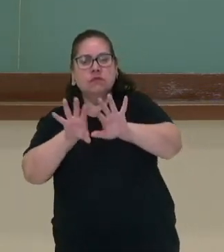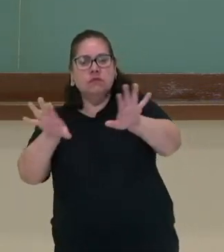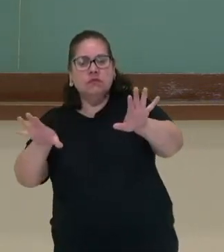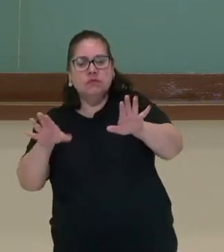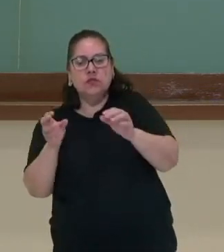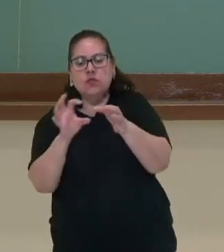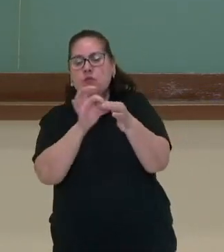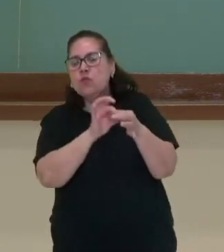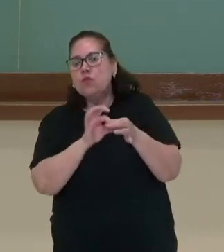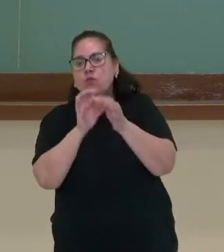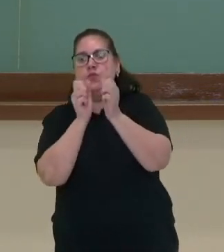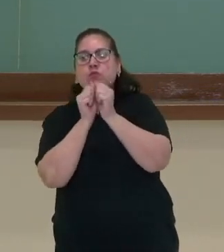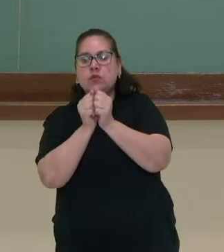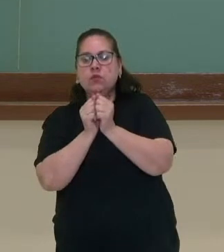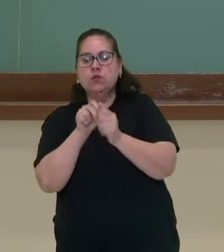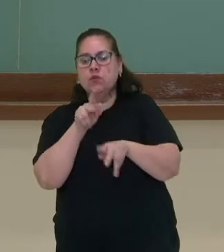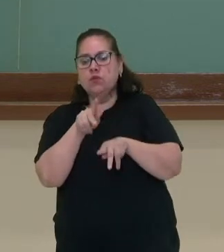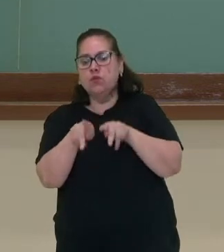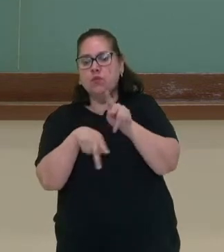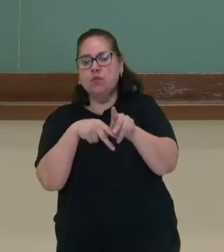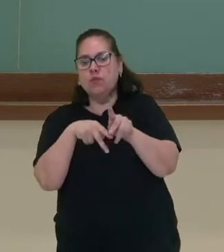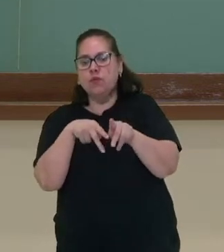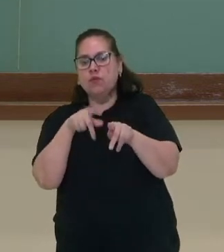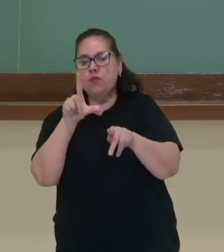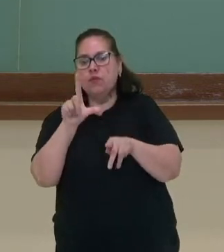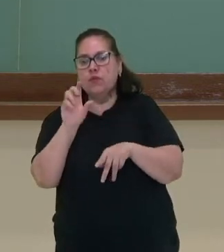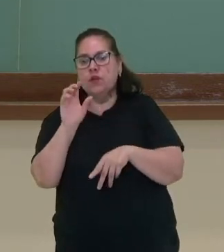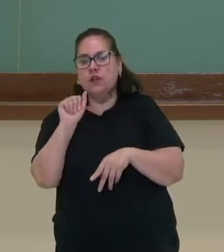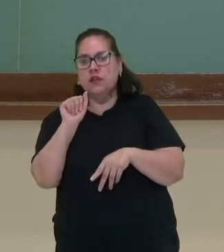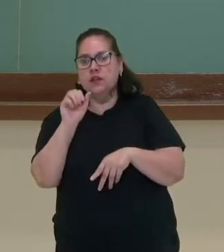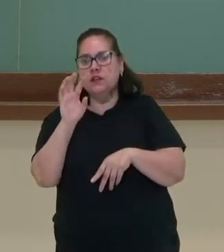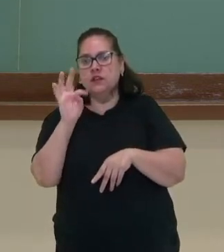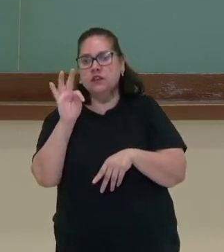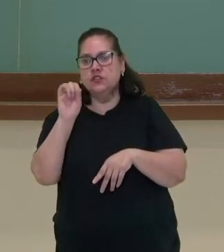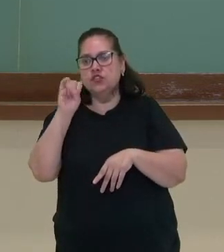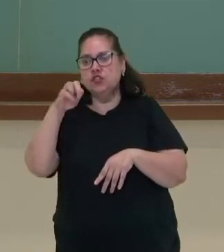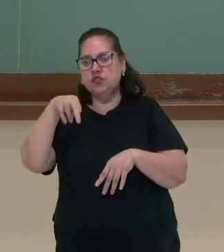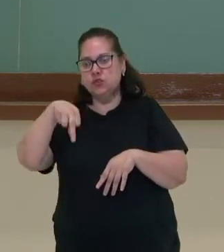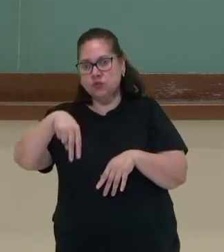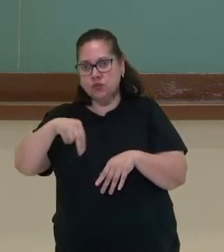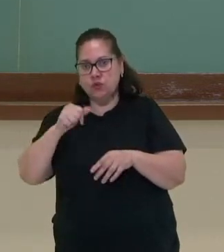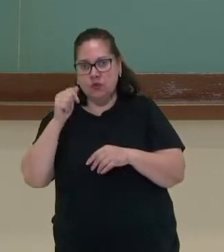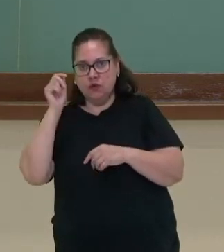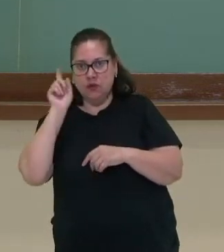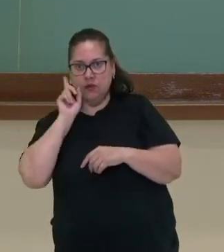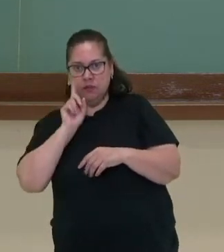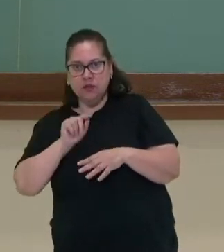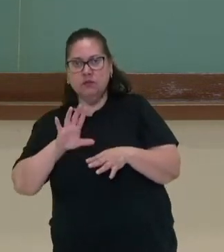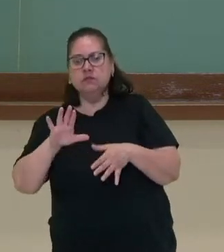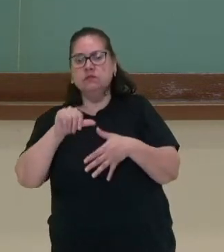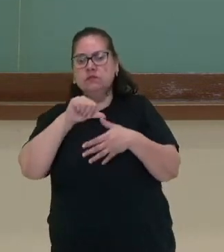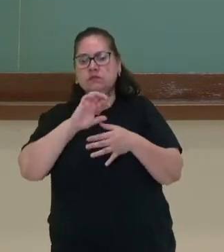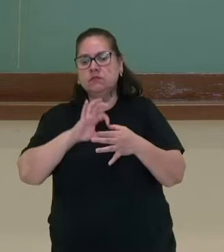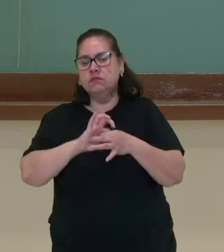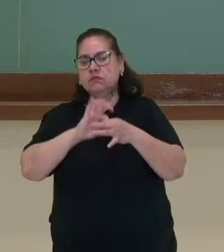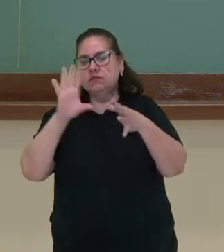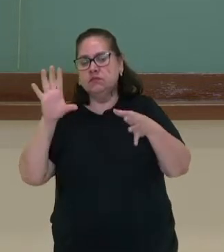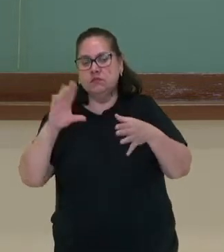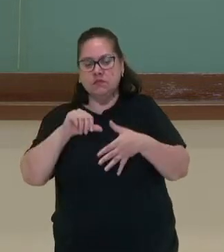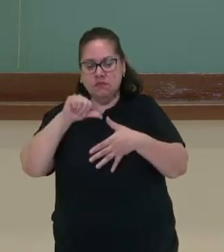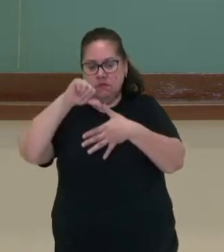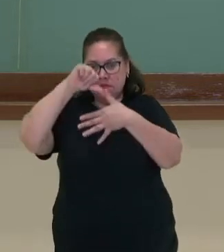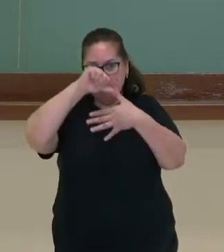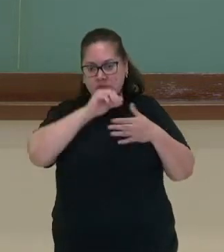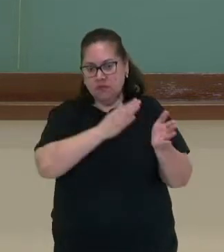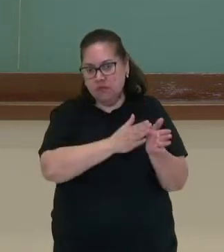nos une como um povo latino-americano, não é mesmo? E a independência da América Latina ocorre no mesmo